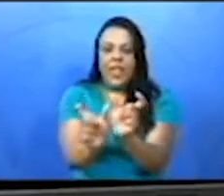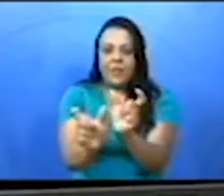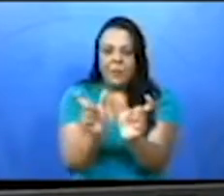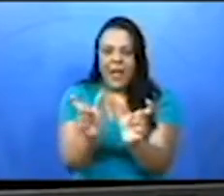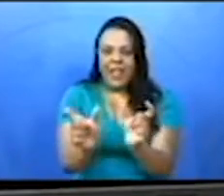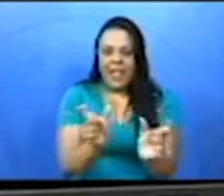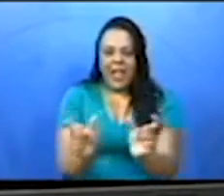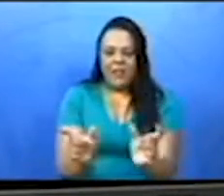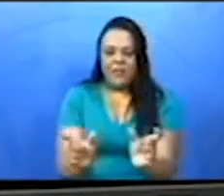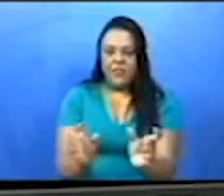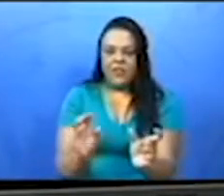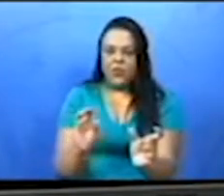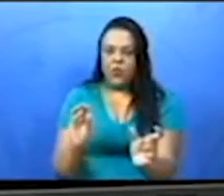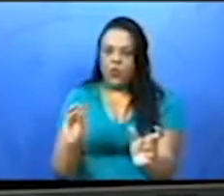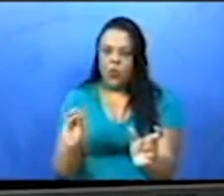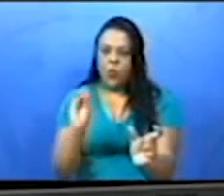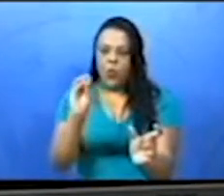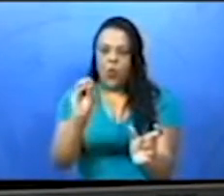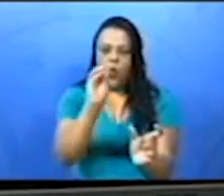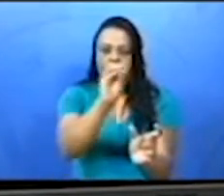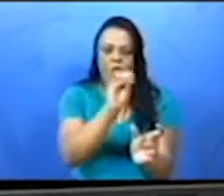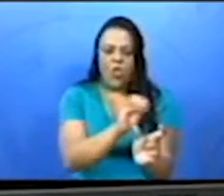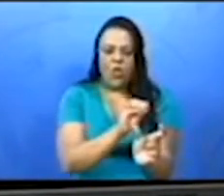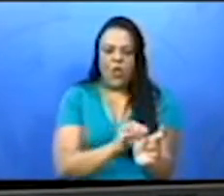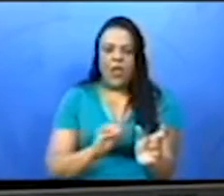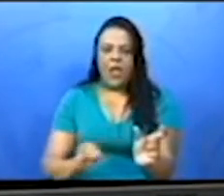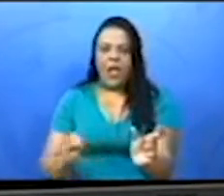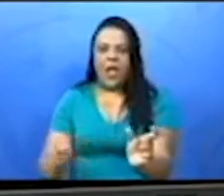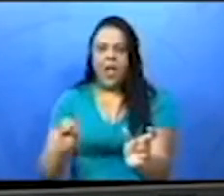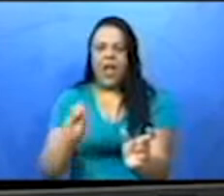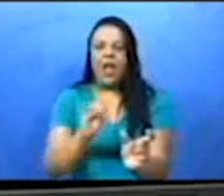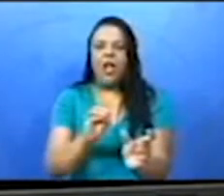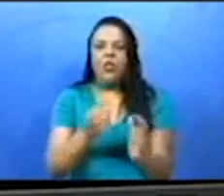algumas lacunas a serem completadas.